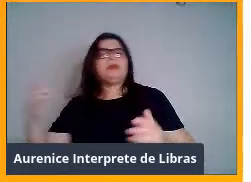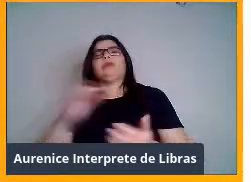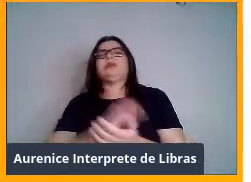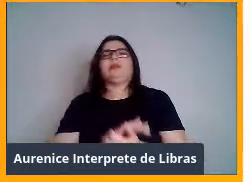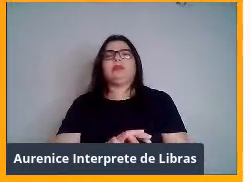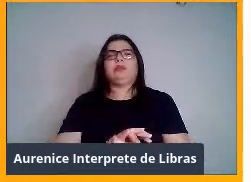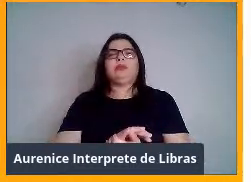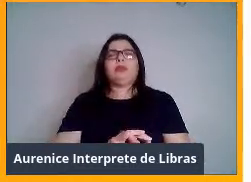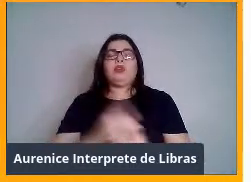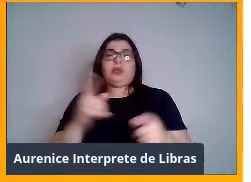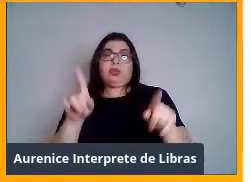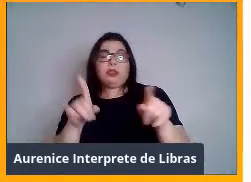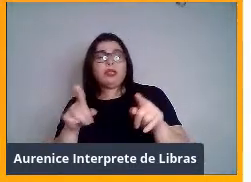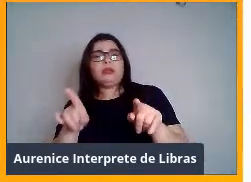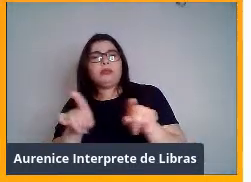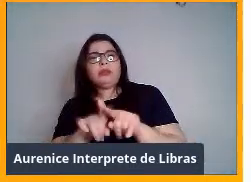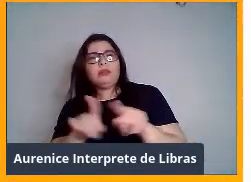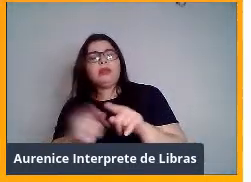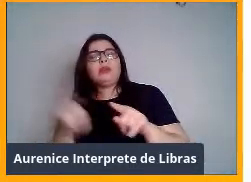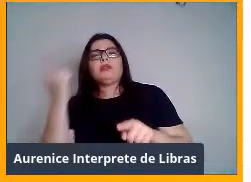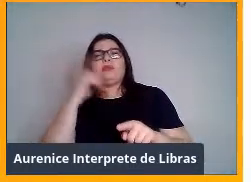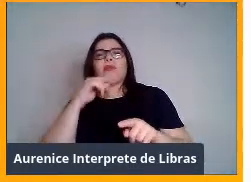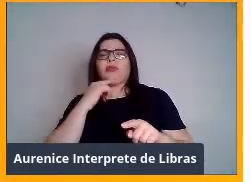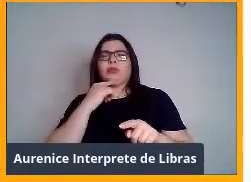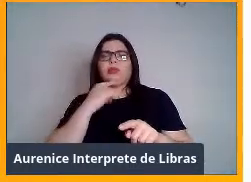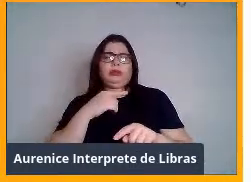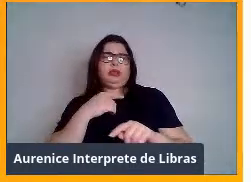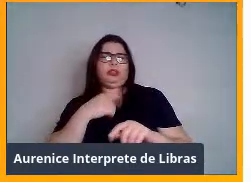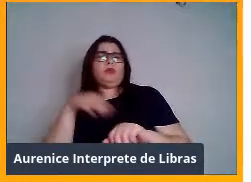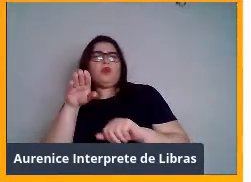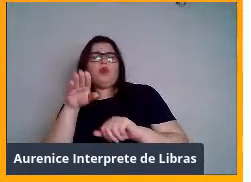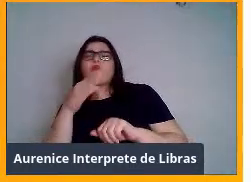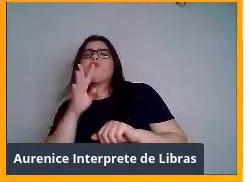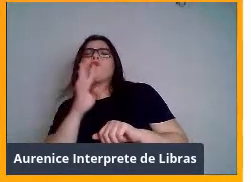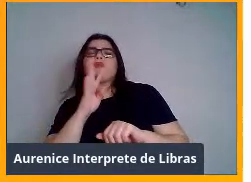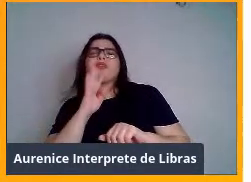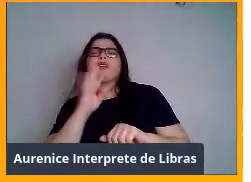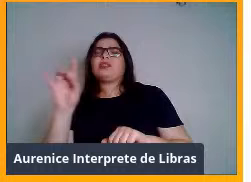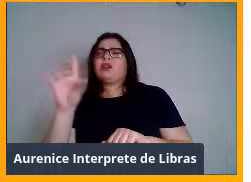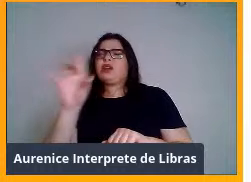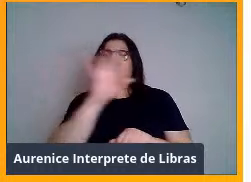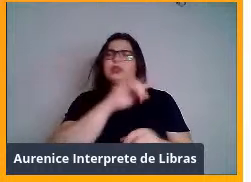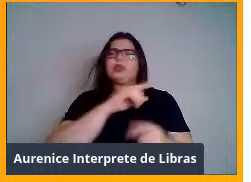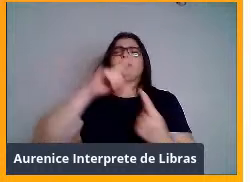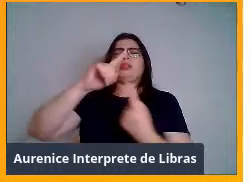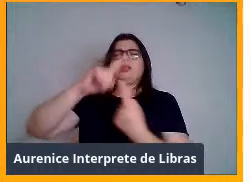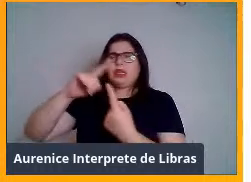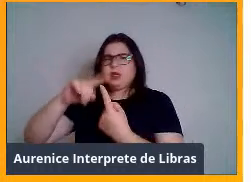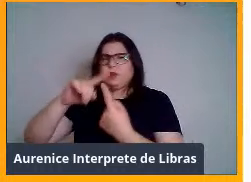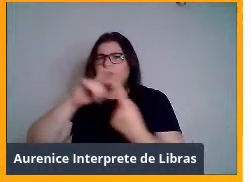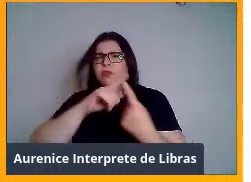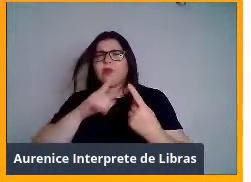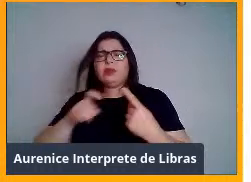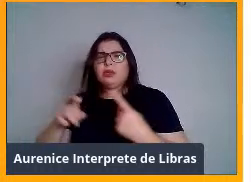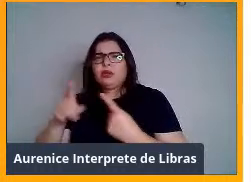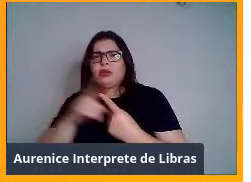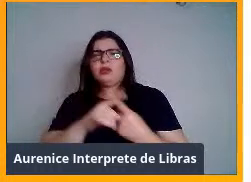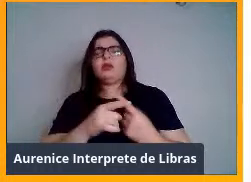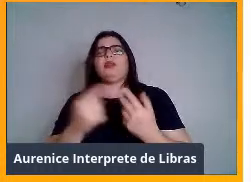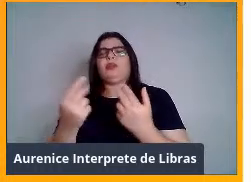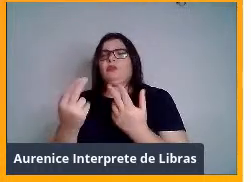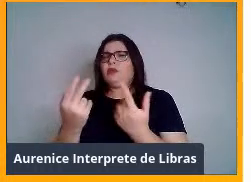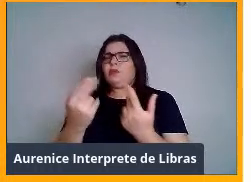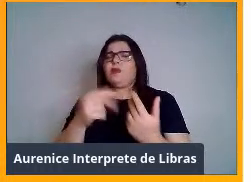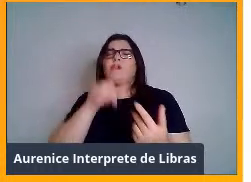consegue reconhecer cada espécie da mesma forma que uma ave pelo canto, pelo balançado de cabeça, tá? Então, quem quiser conhecer mais isso,